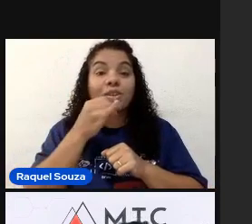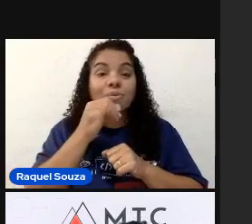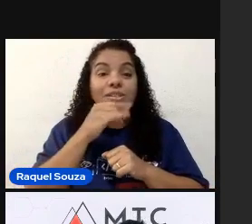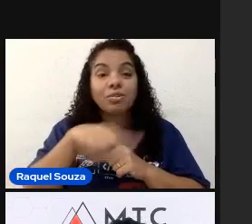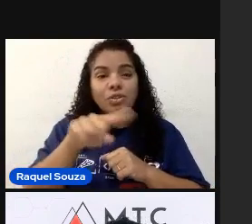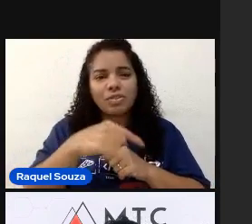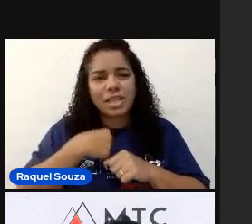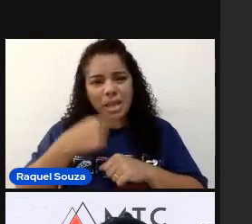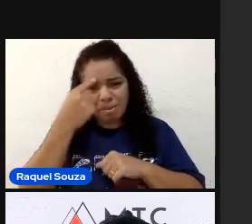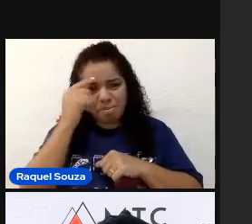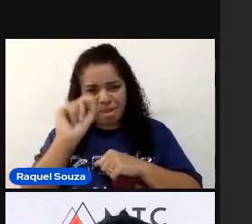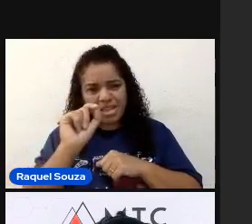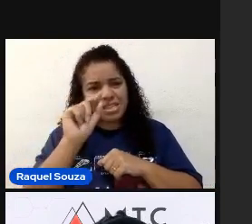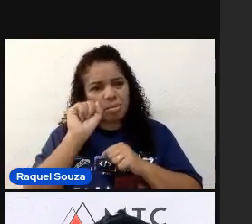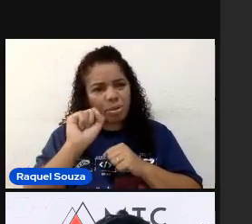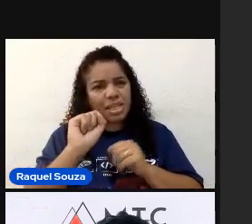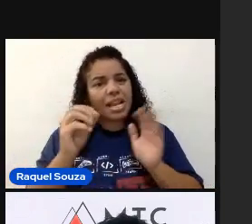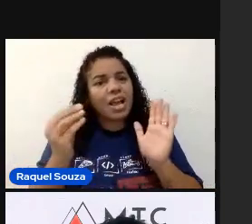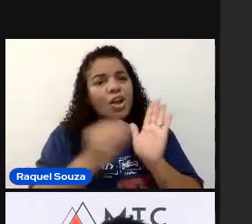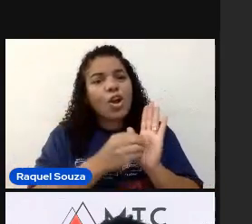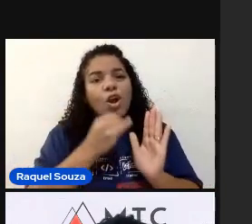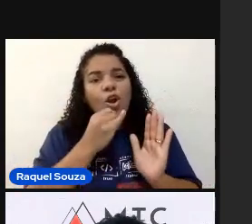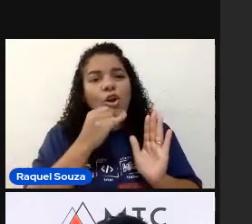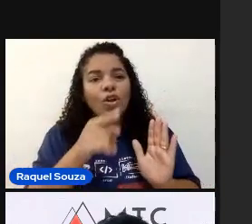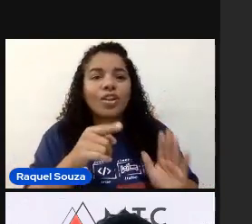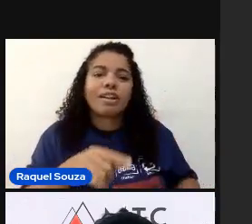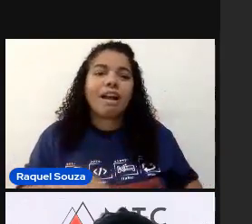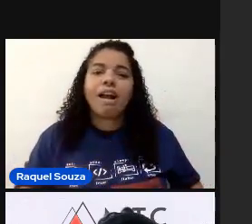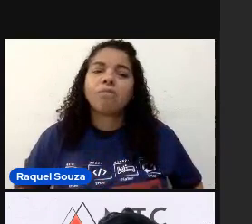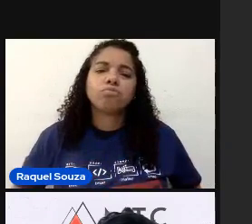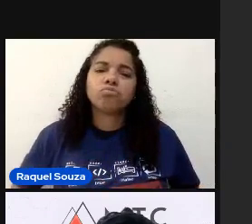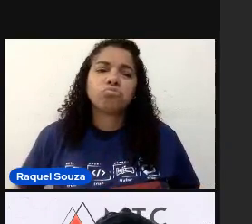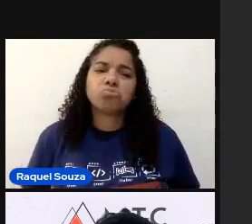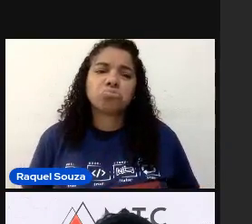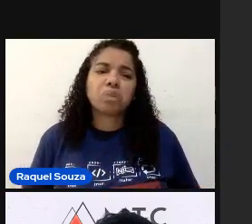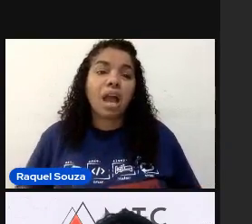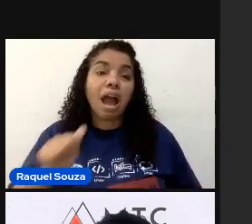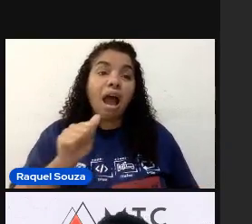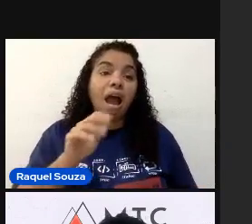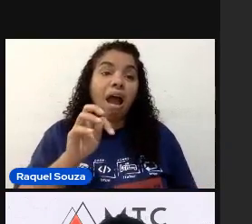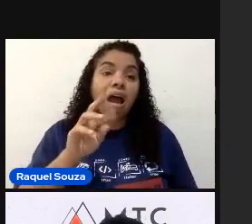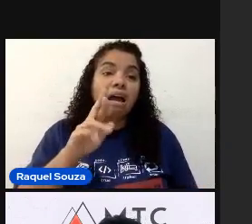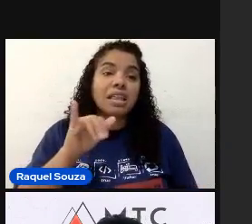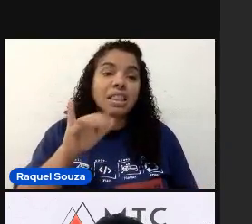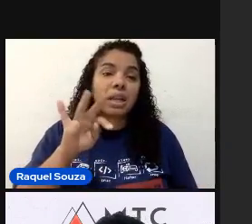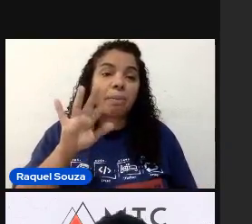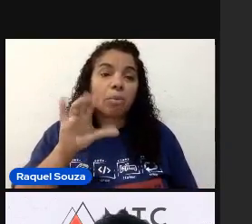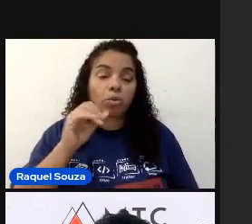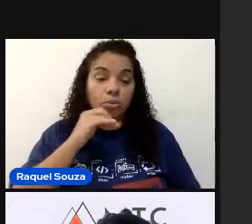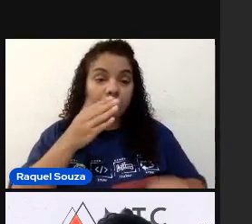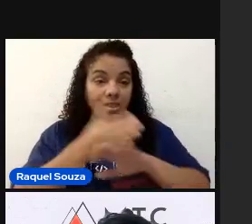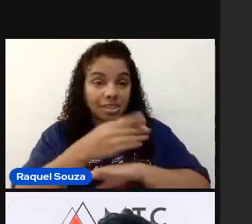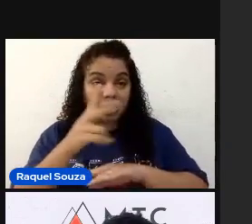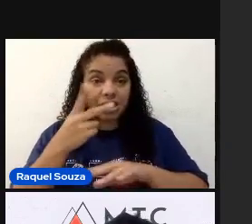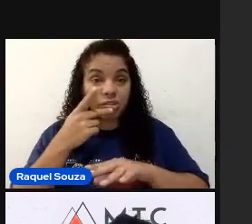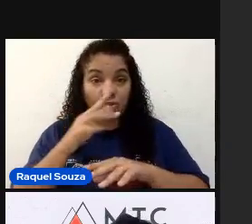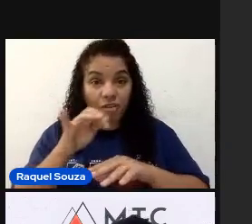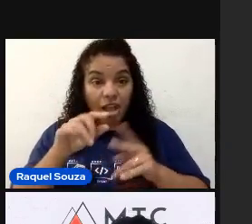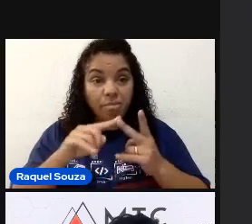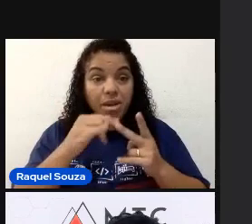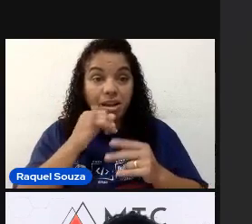pensa... Eles poderiam simplesmente colocar um atributo para você acessar da sua ferramenta de automação também.